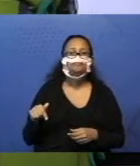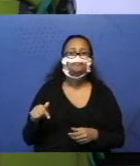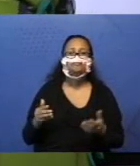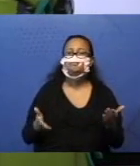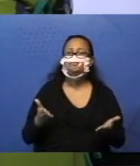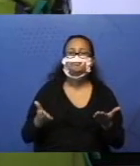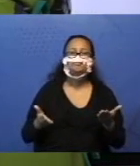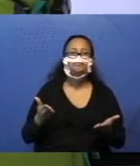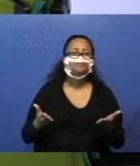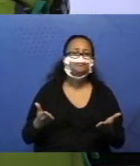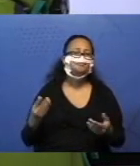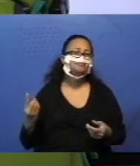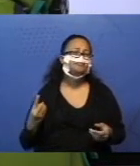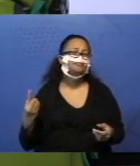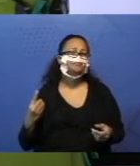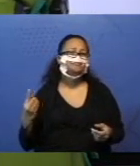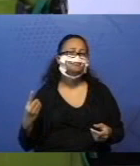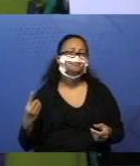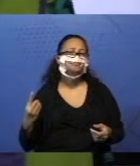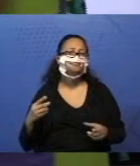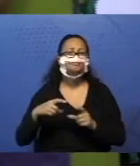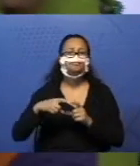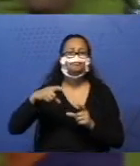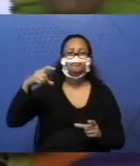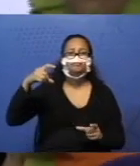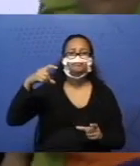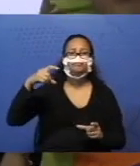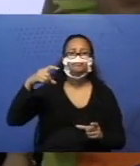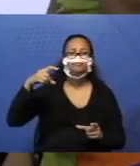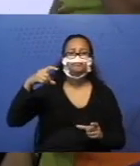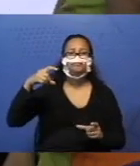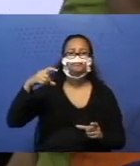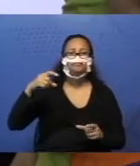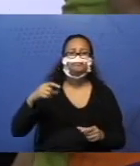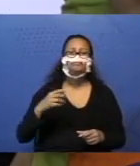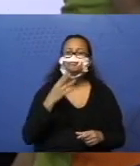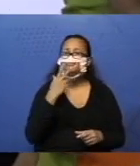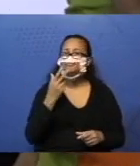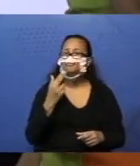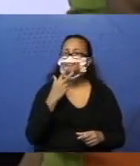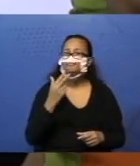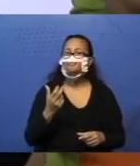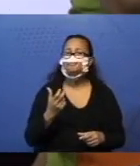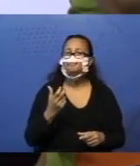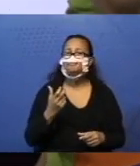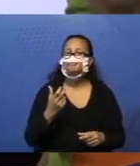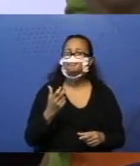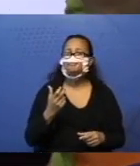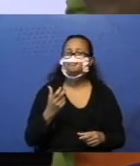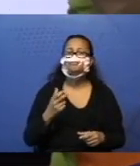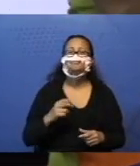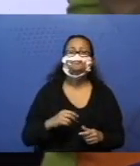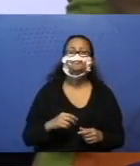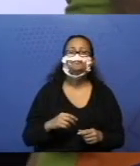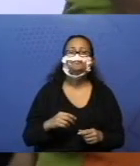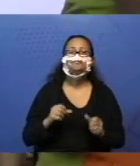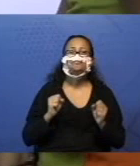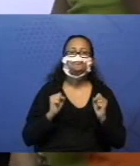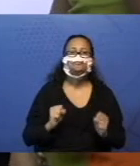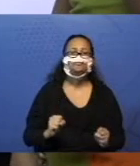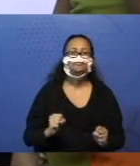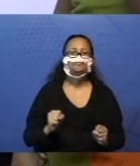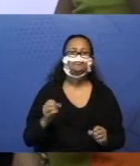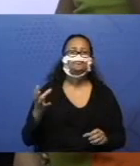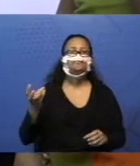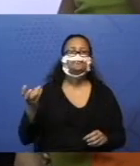é a única barrinha que cabe aqui? Que cor de barrinha que eu tenho que colocar? Eu não posso contar